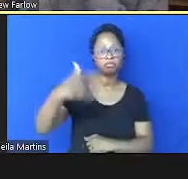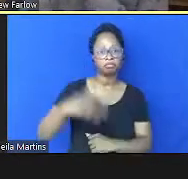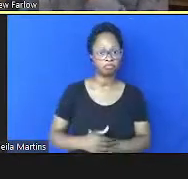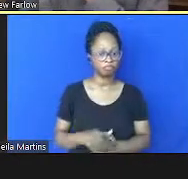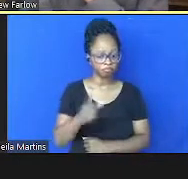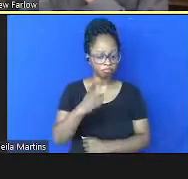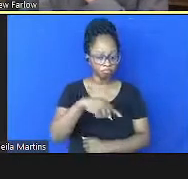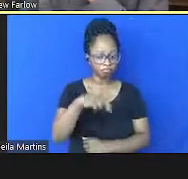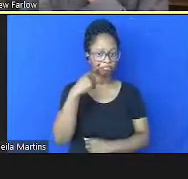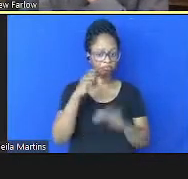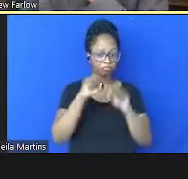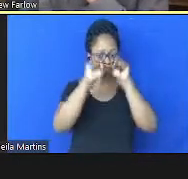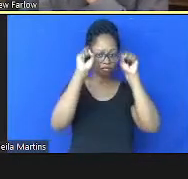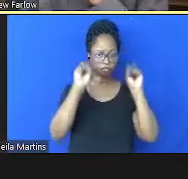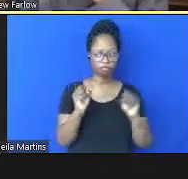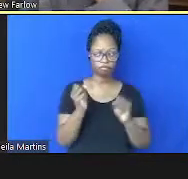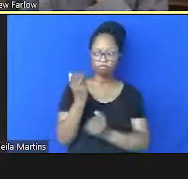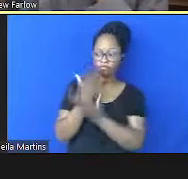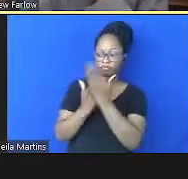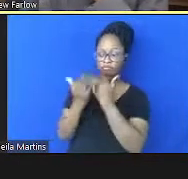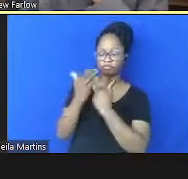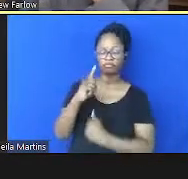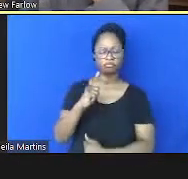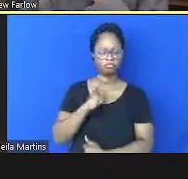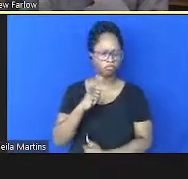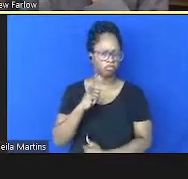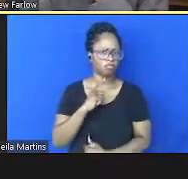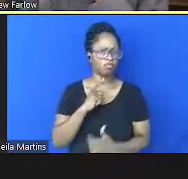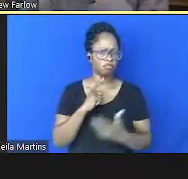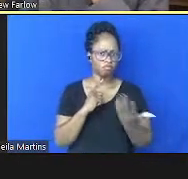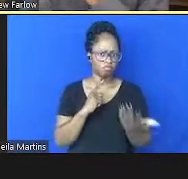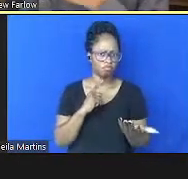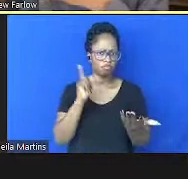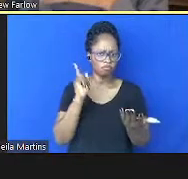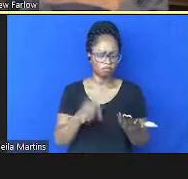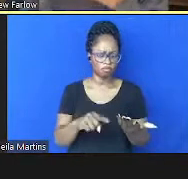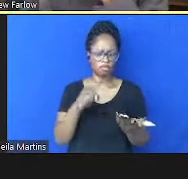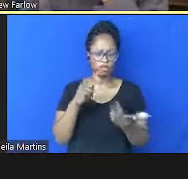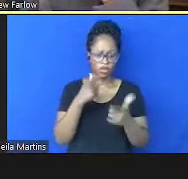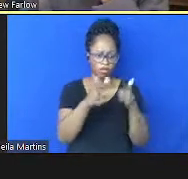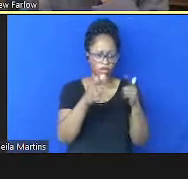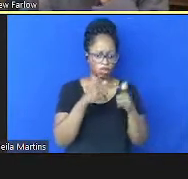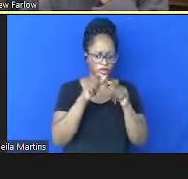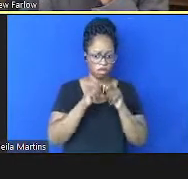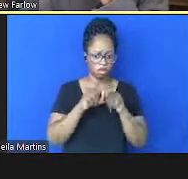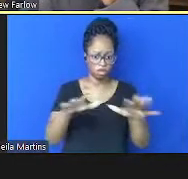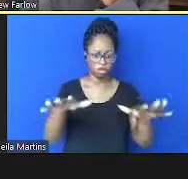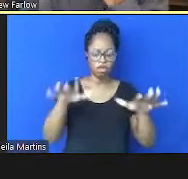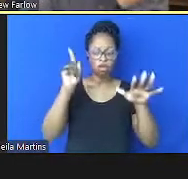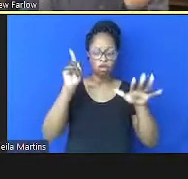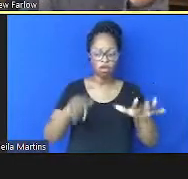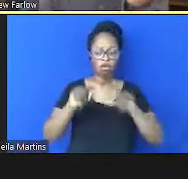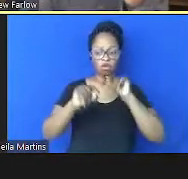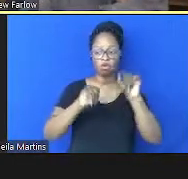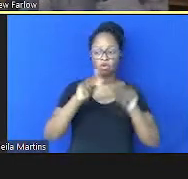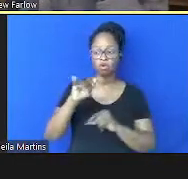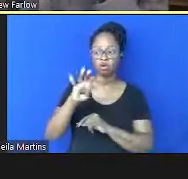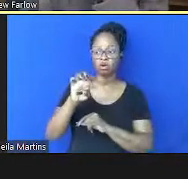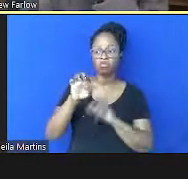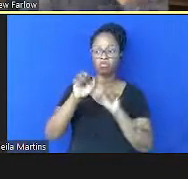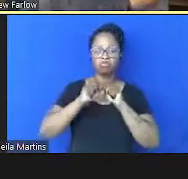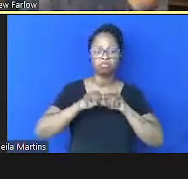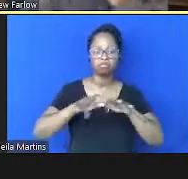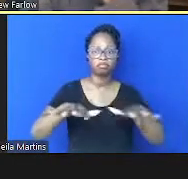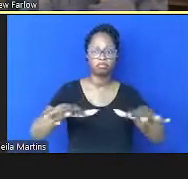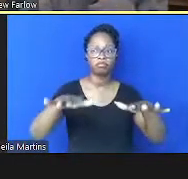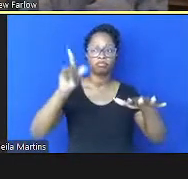o sistema alimentar é o grande emissor de gases de efeito estufa